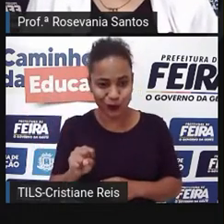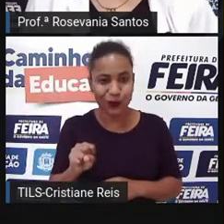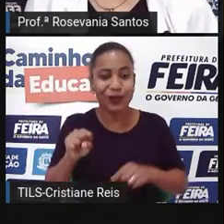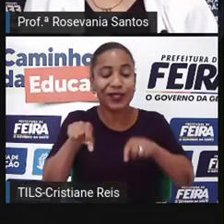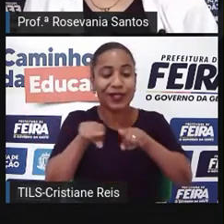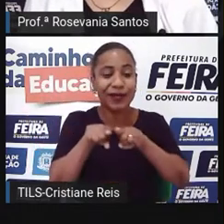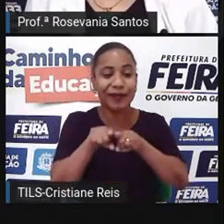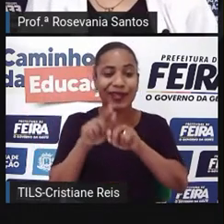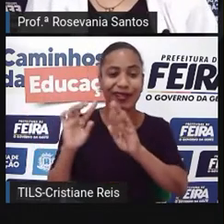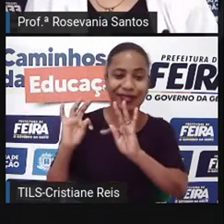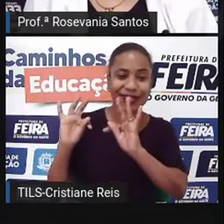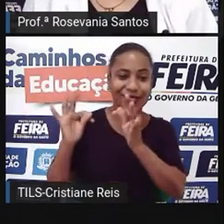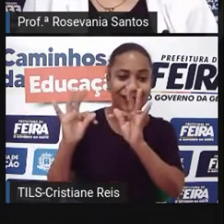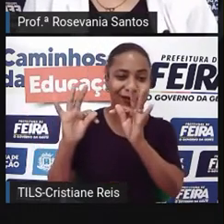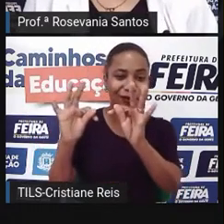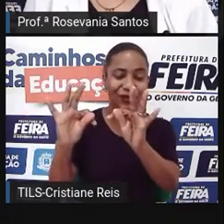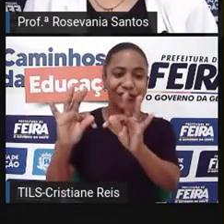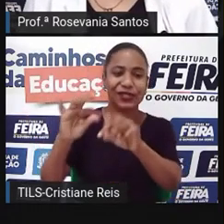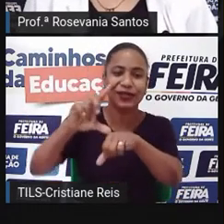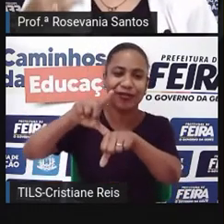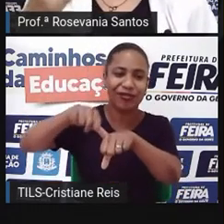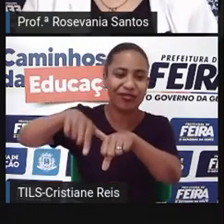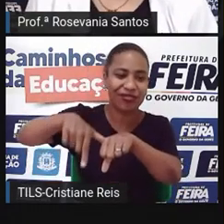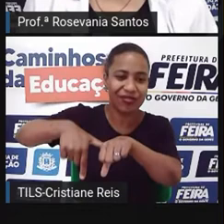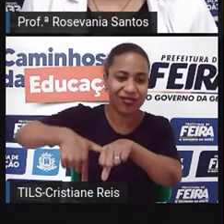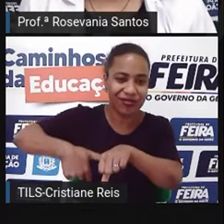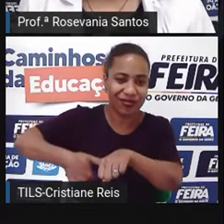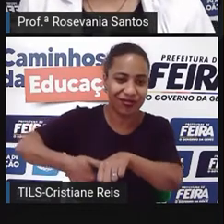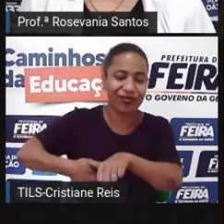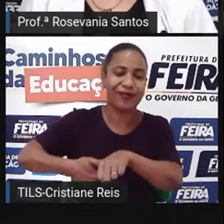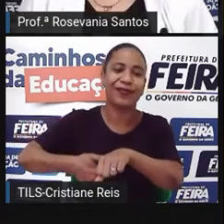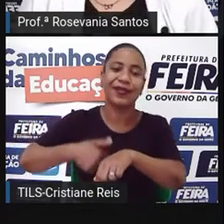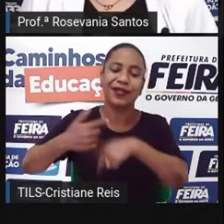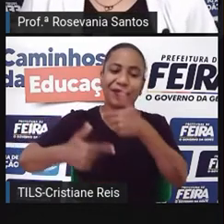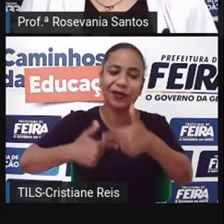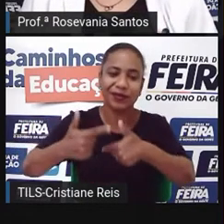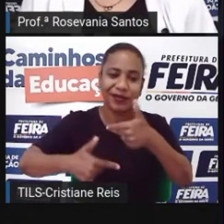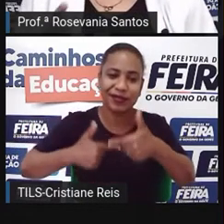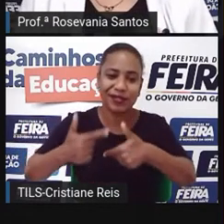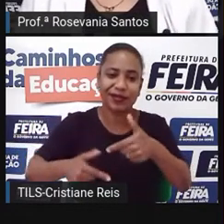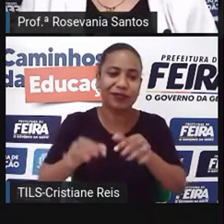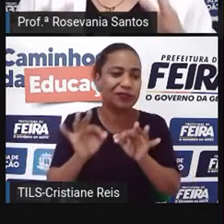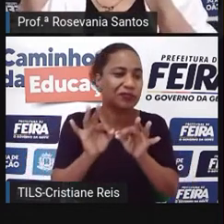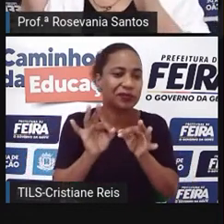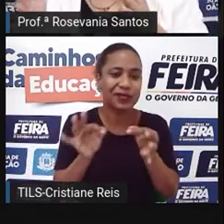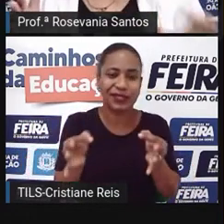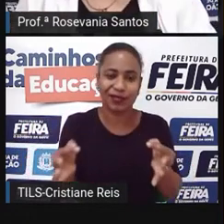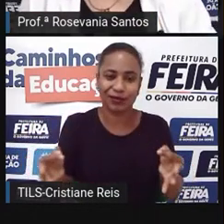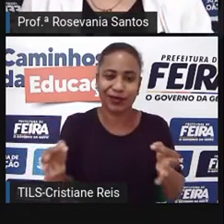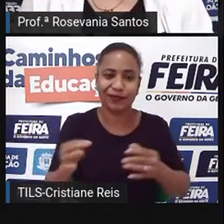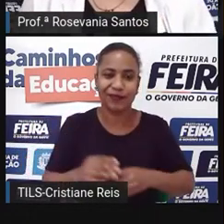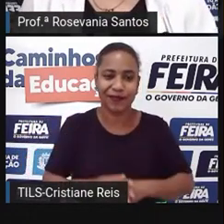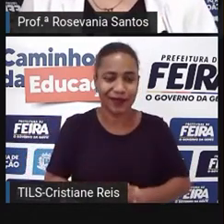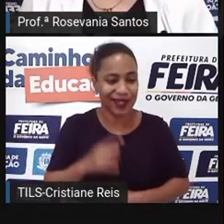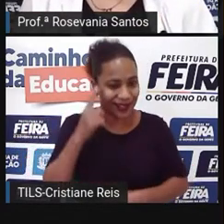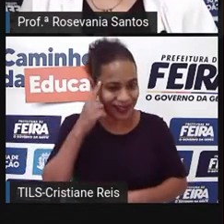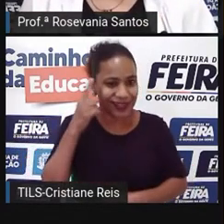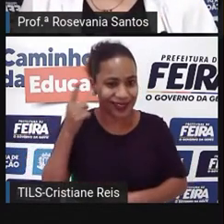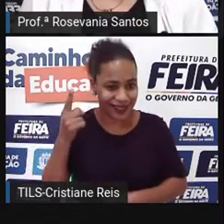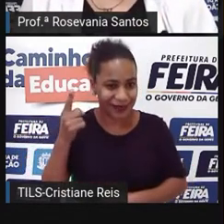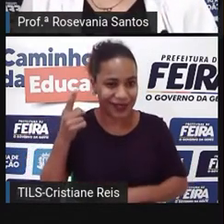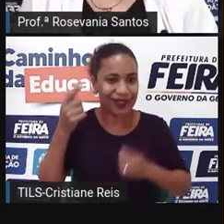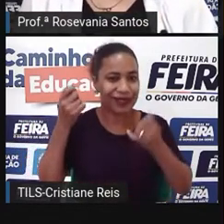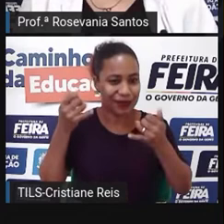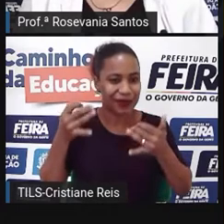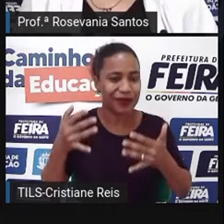ultrapassadas, né? Então, o nível de produção extremamente baixo. E aí é onde a gente vai ter aquela parte, lembra que eu falei da divisãozinha?